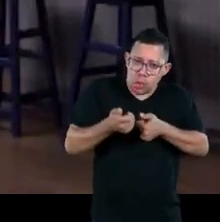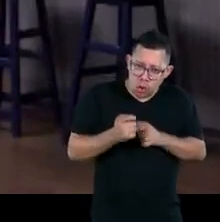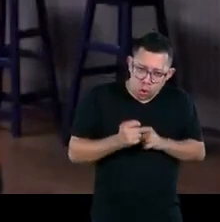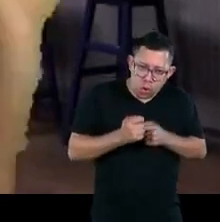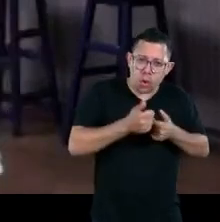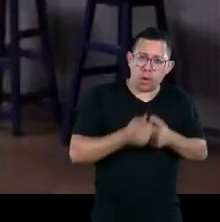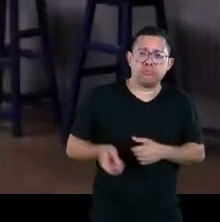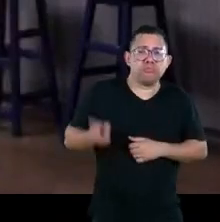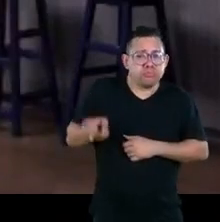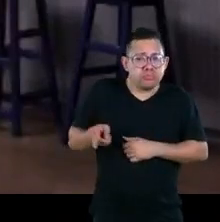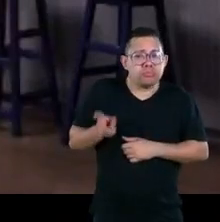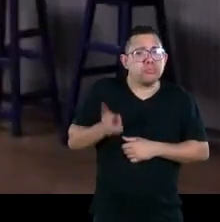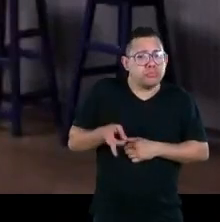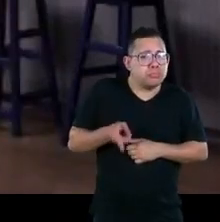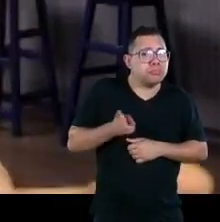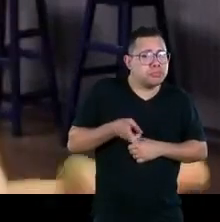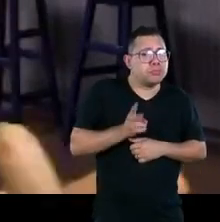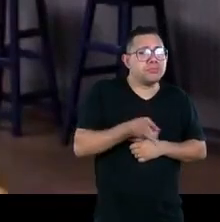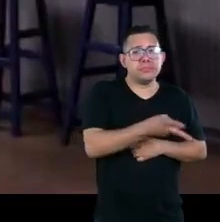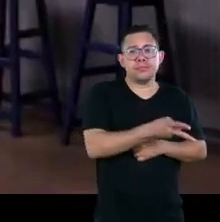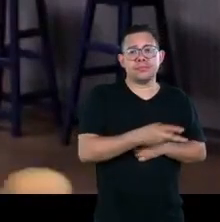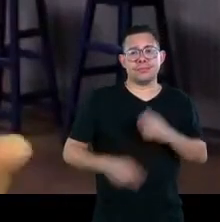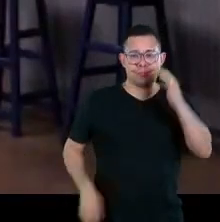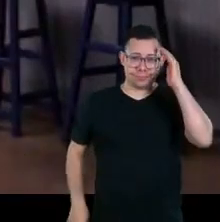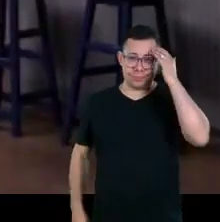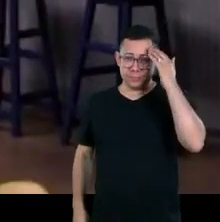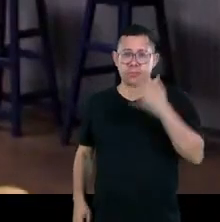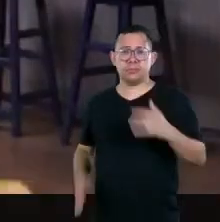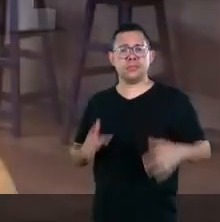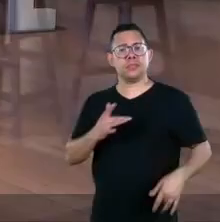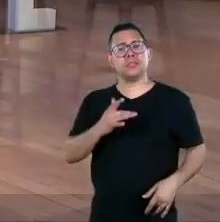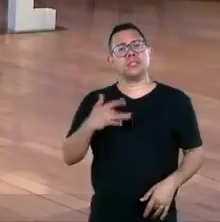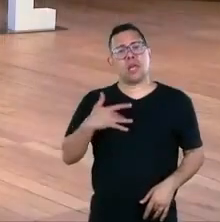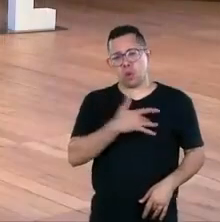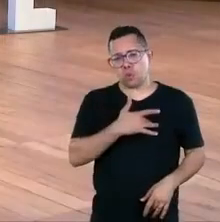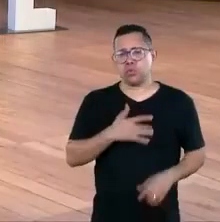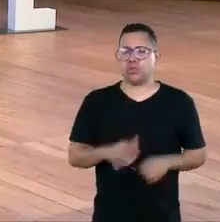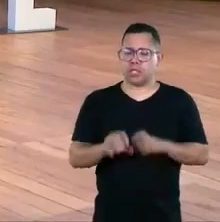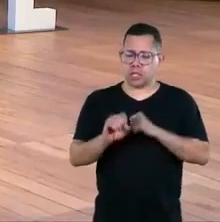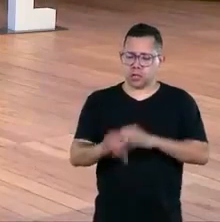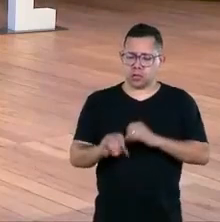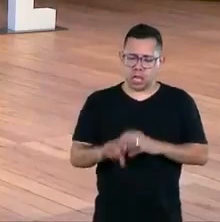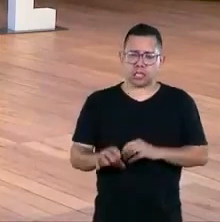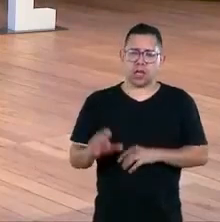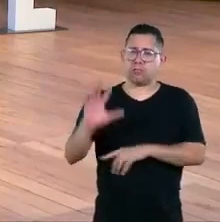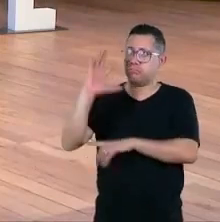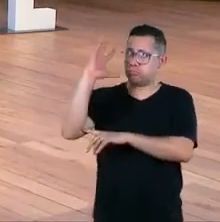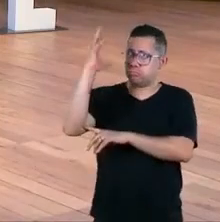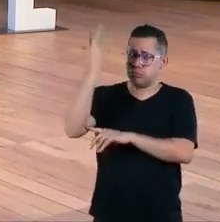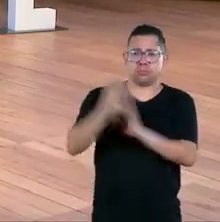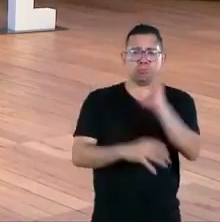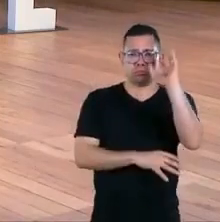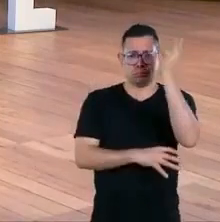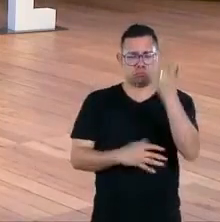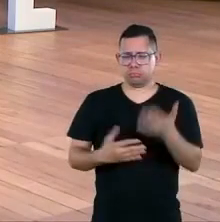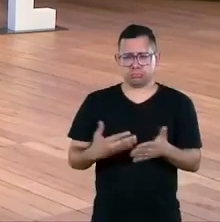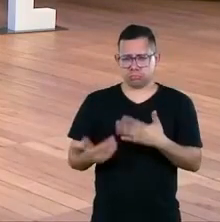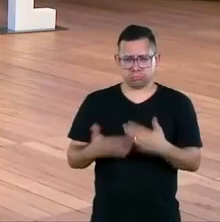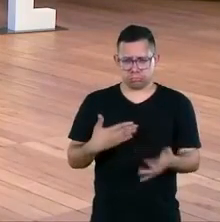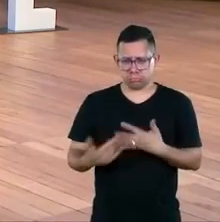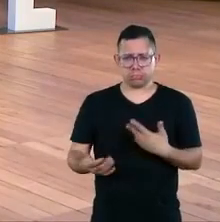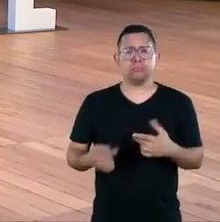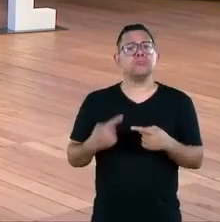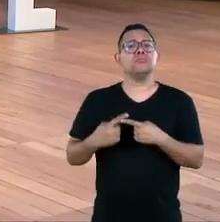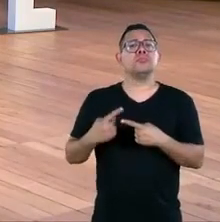só para ação da cidadania mas para a temática que você gosta seja saúde educação meio ambiente etc porque o trabalho ele é contínuo o